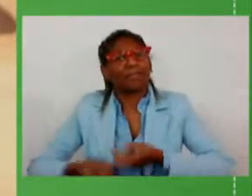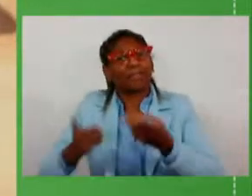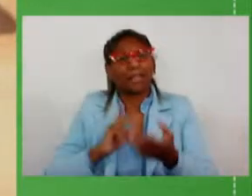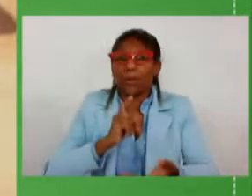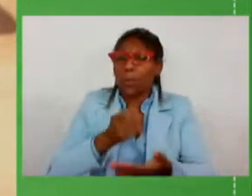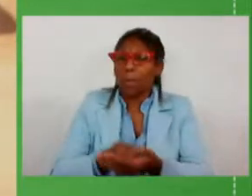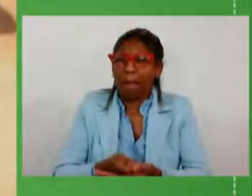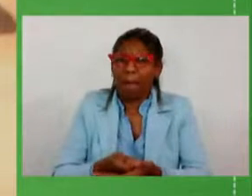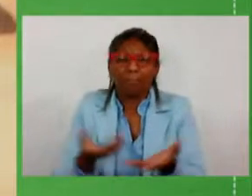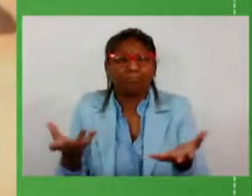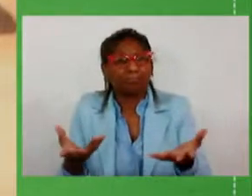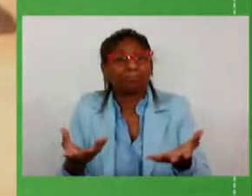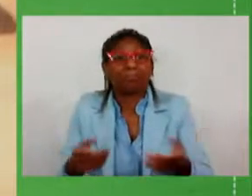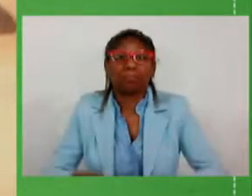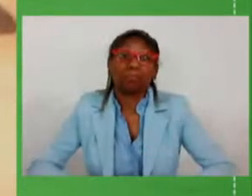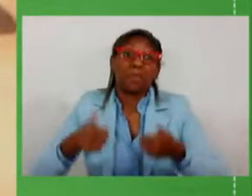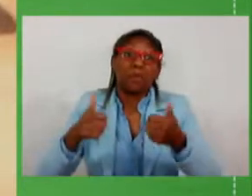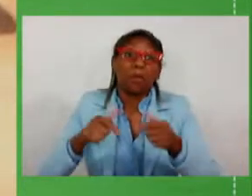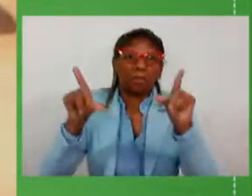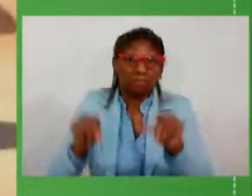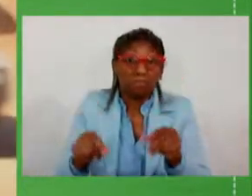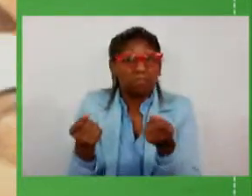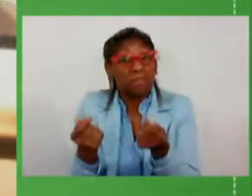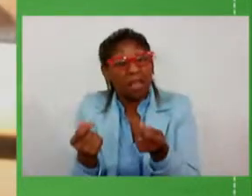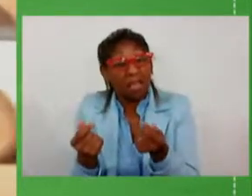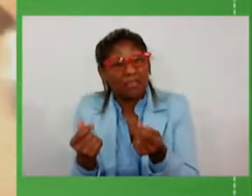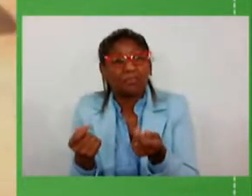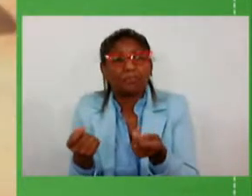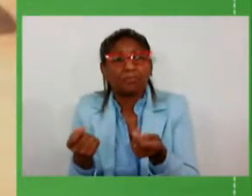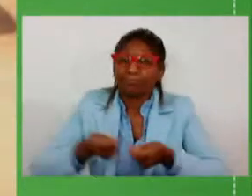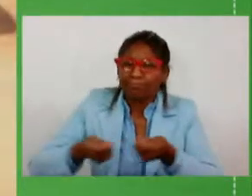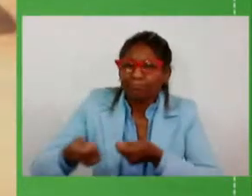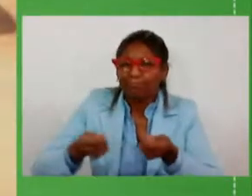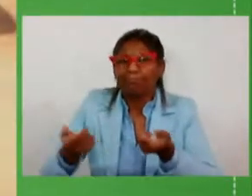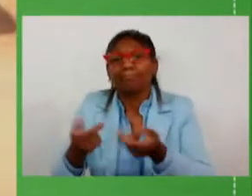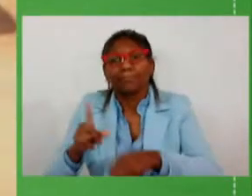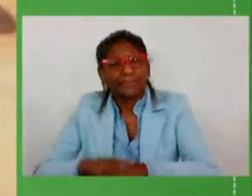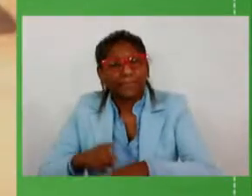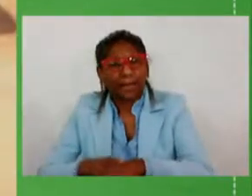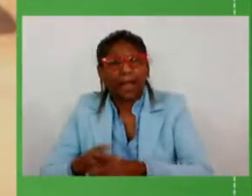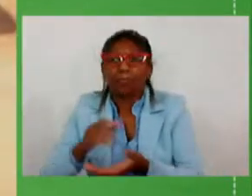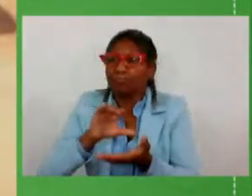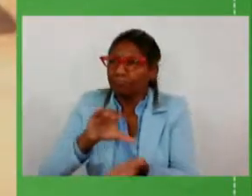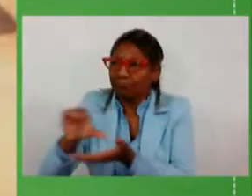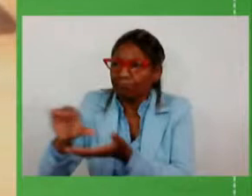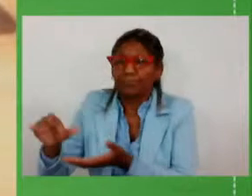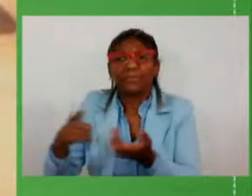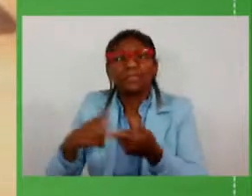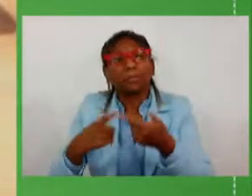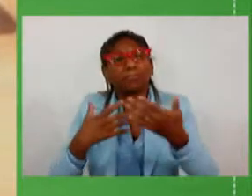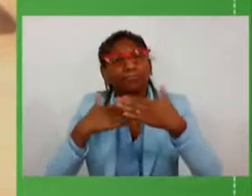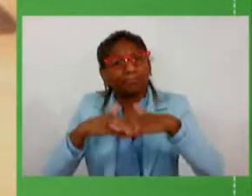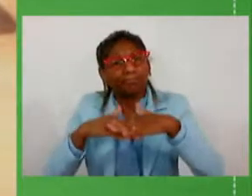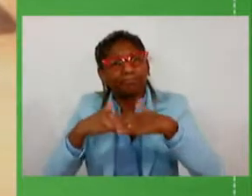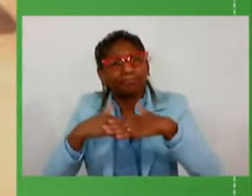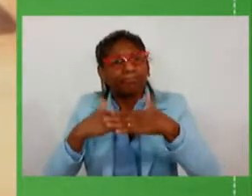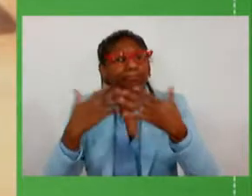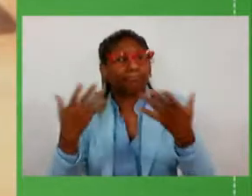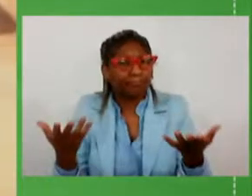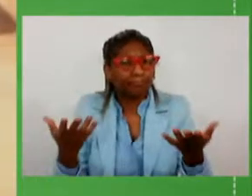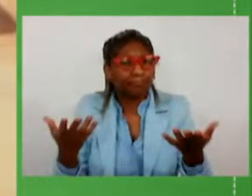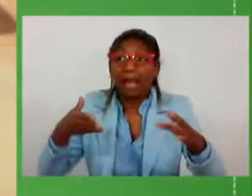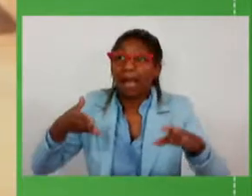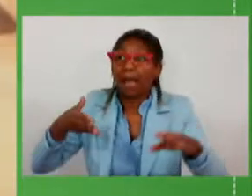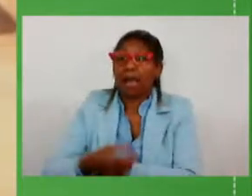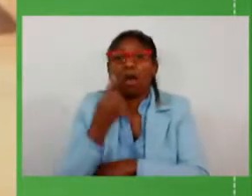conseguir melhor preço maior agilidade na entrega até as transportadoras só tem uma que aceita entrar aqui